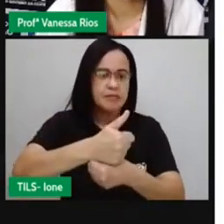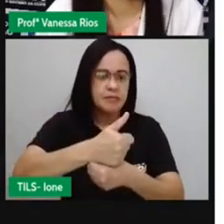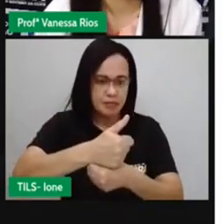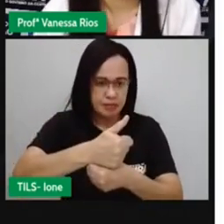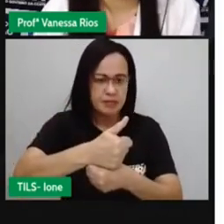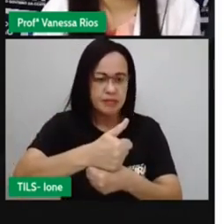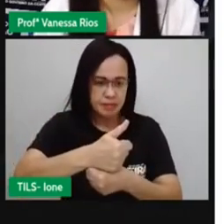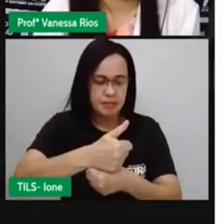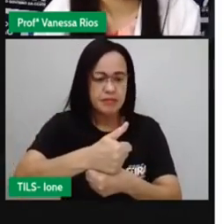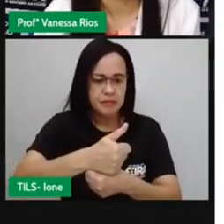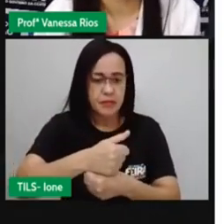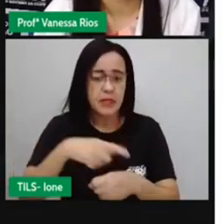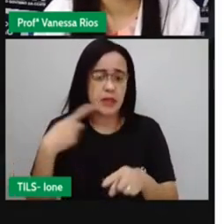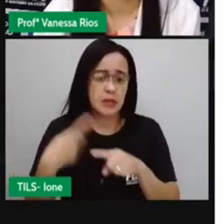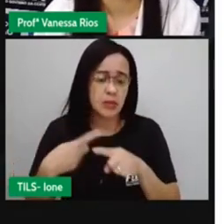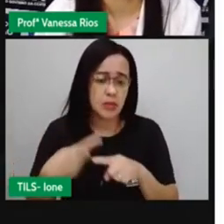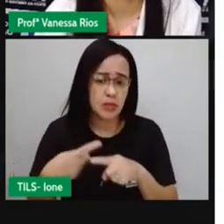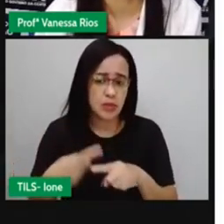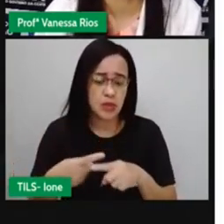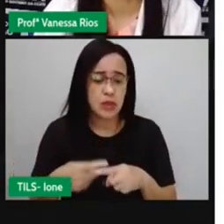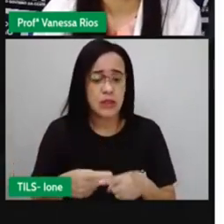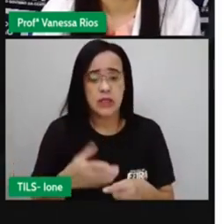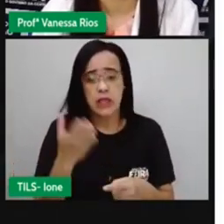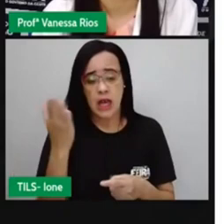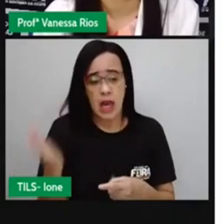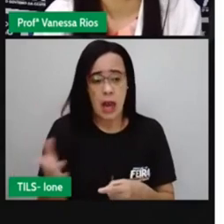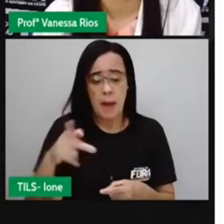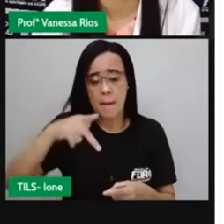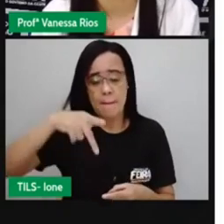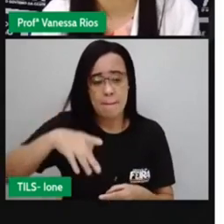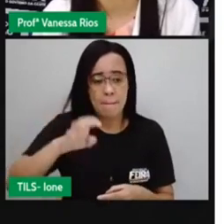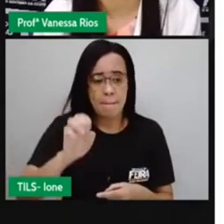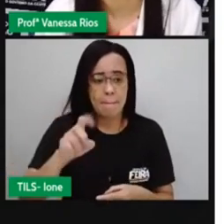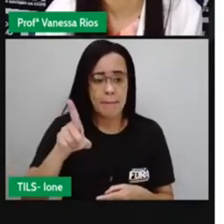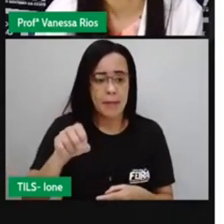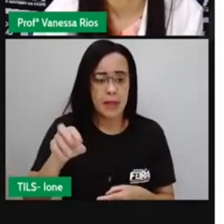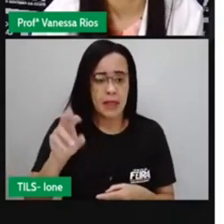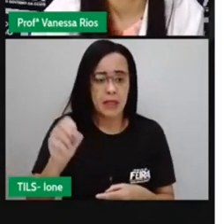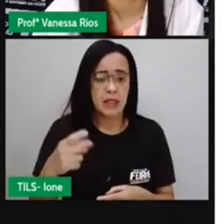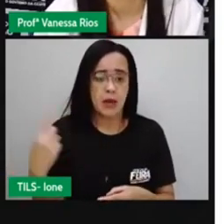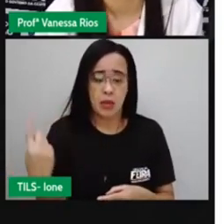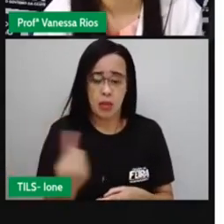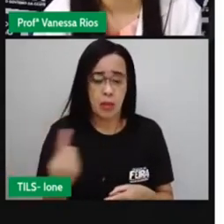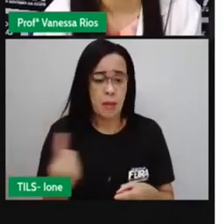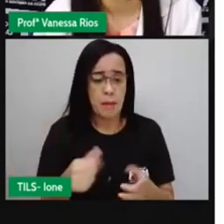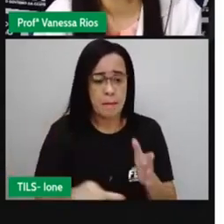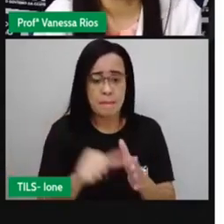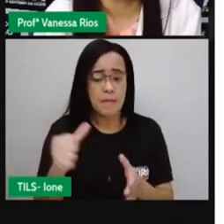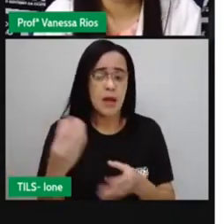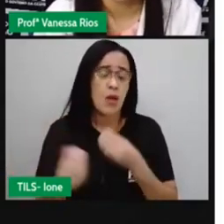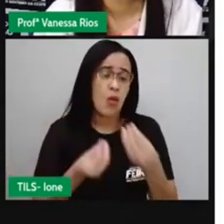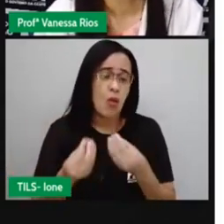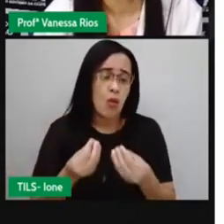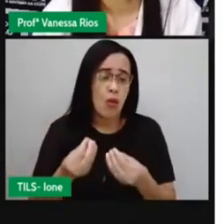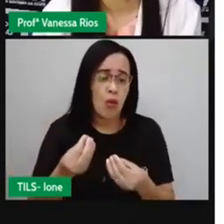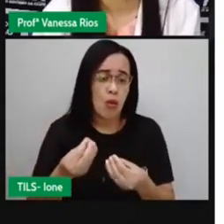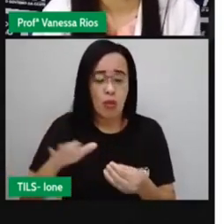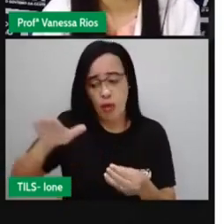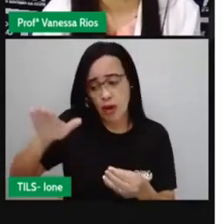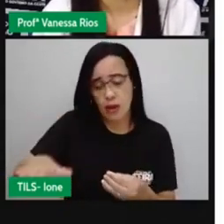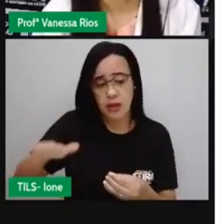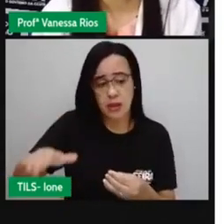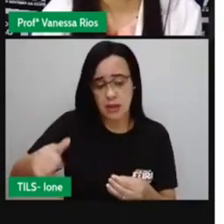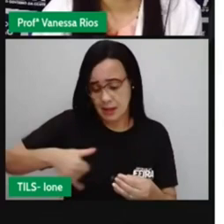Pedro, ainda criança. Ele só tinha cinco anos. Então, ele não podia ainda ser nomeado o rei do